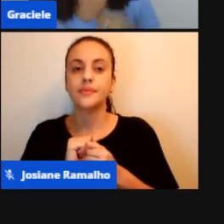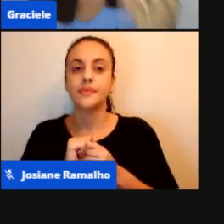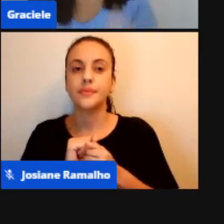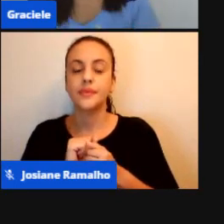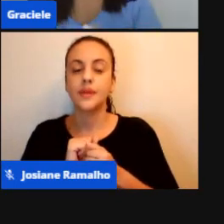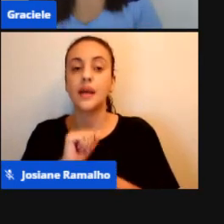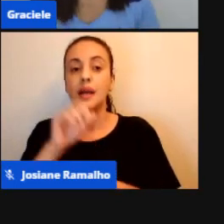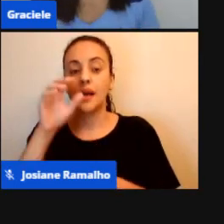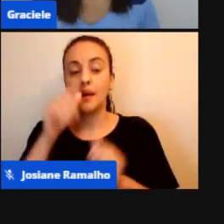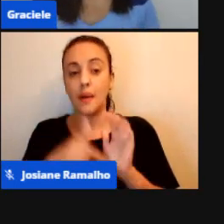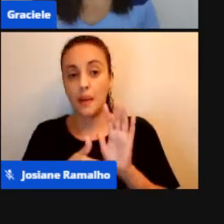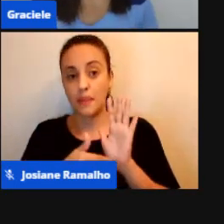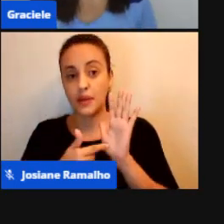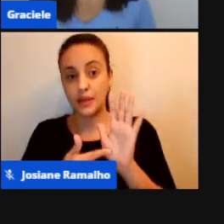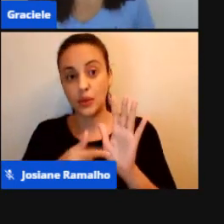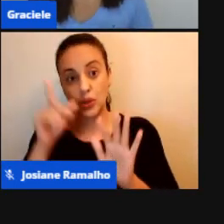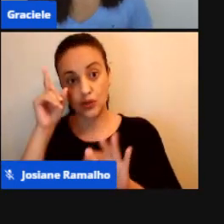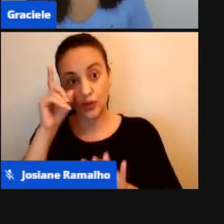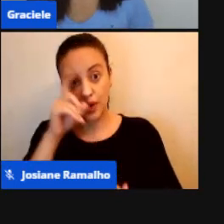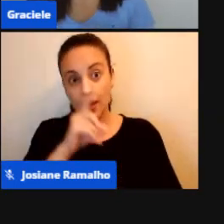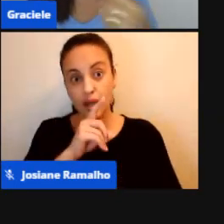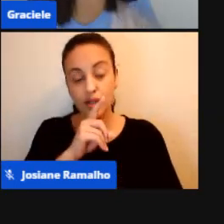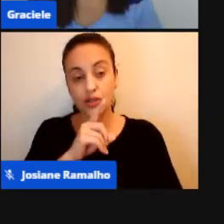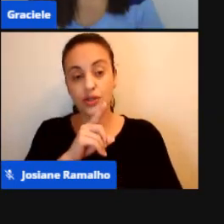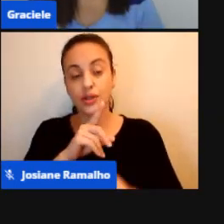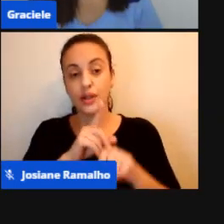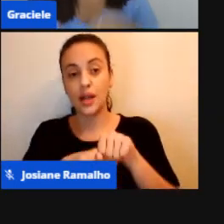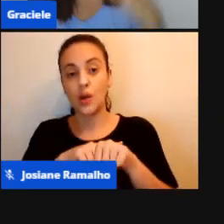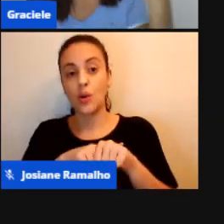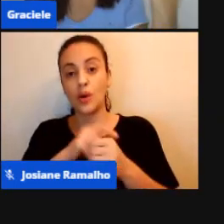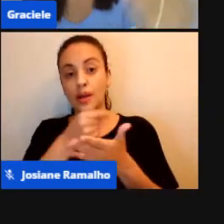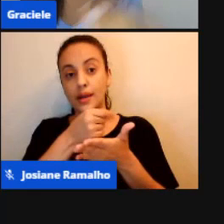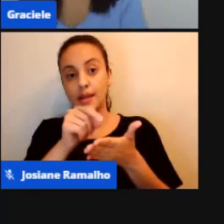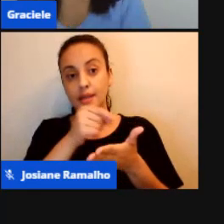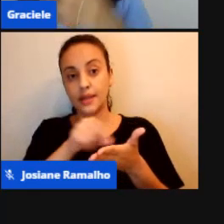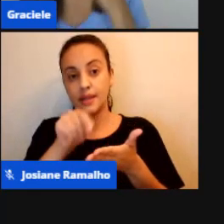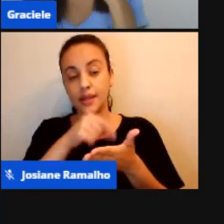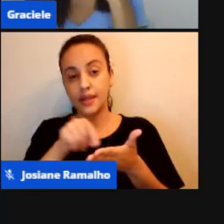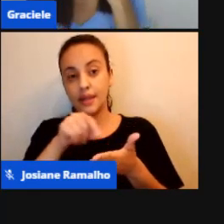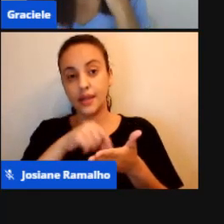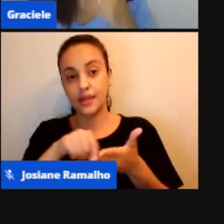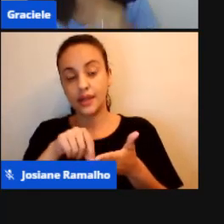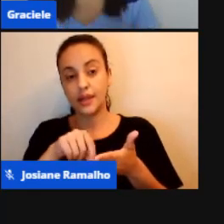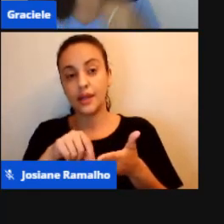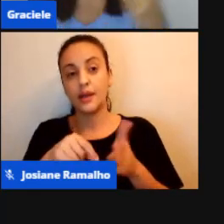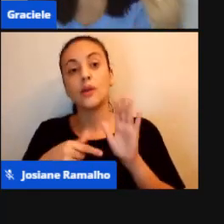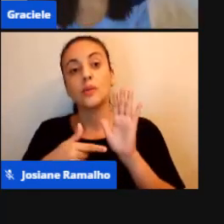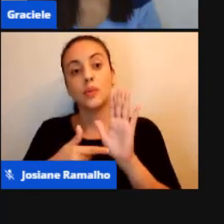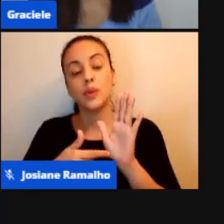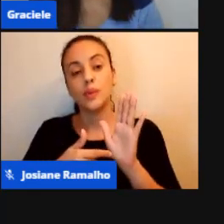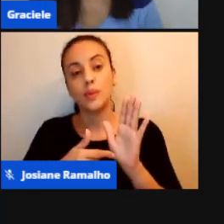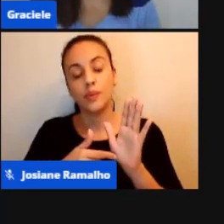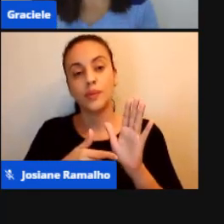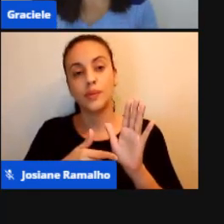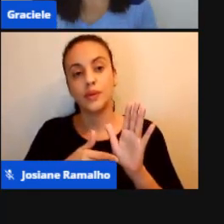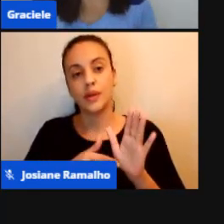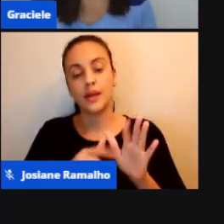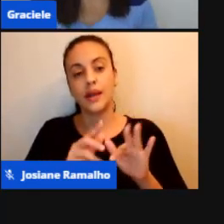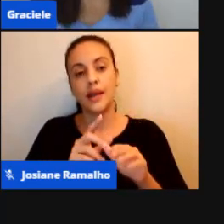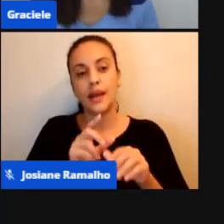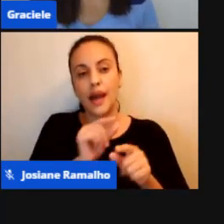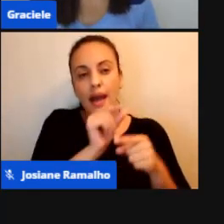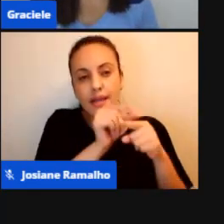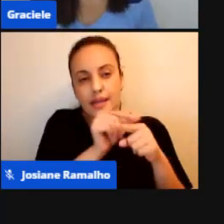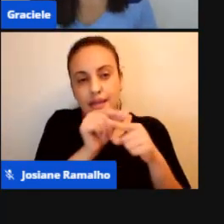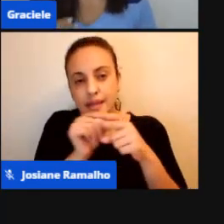ele apresentou dificuldade na hora da escrita, foi apresentado para ele a família silâmica, notou-se que esse